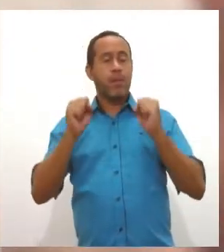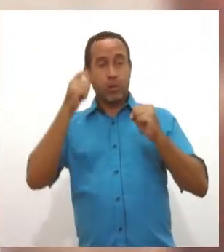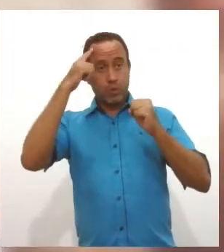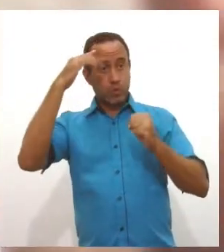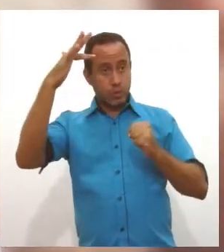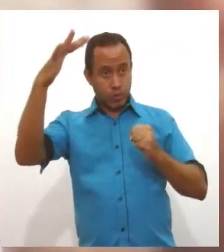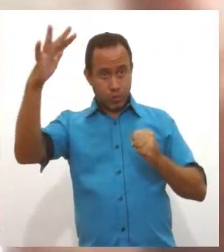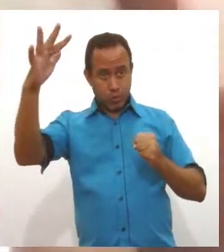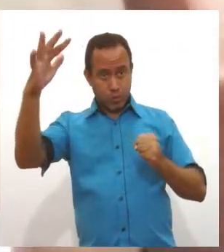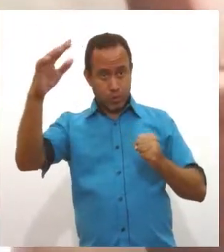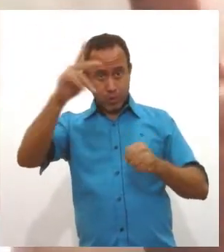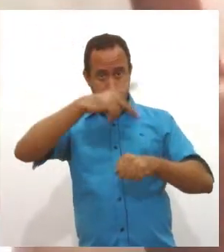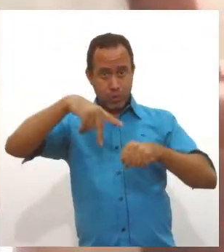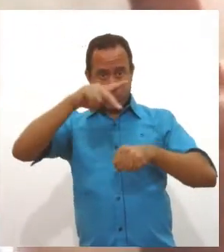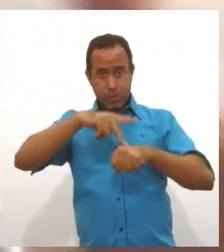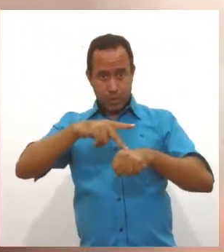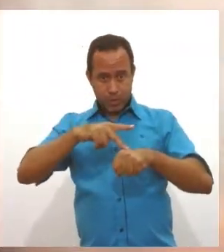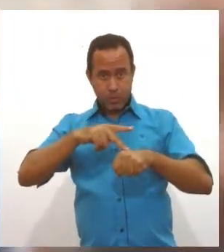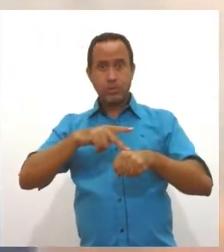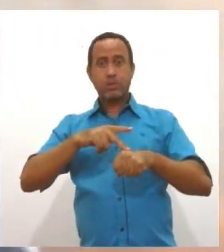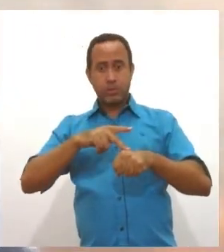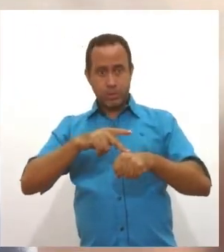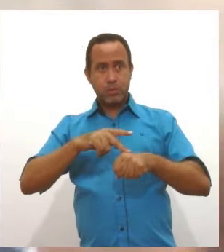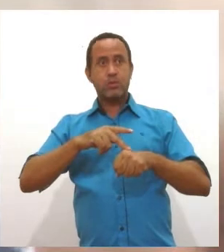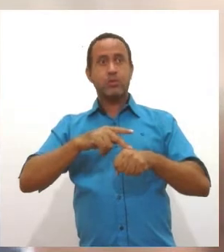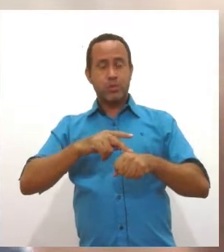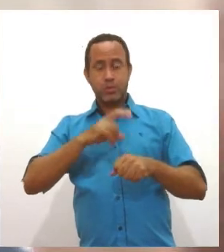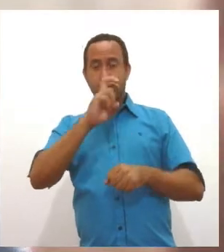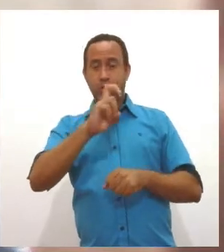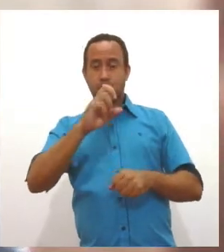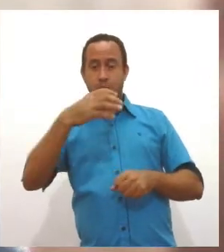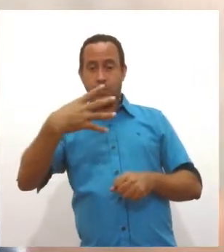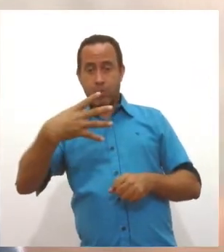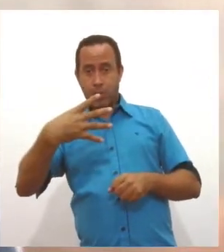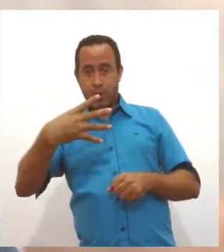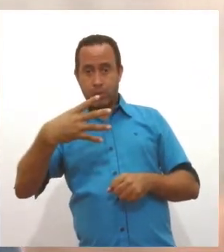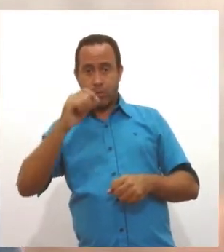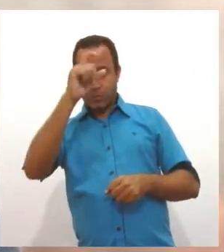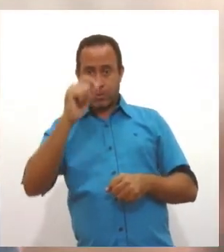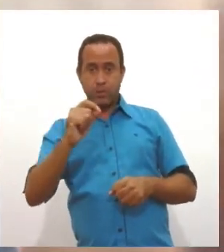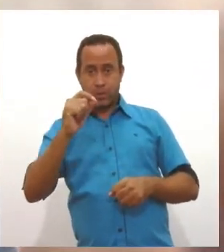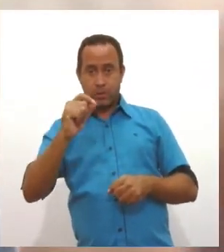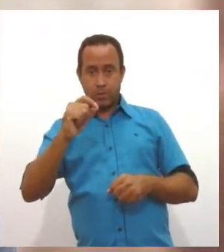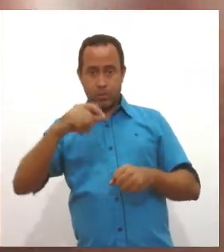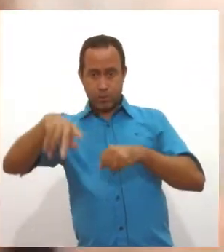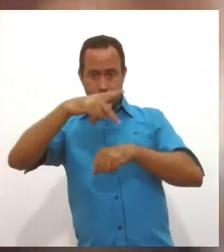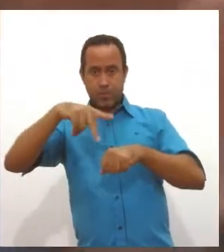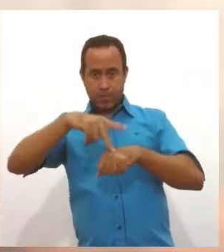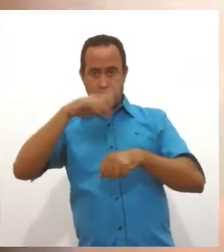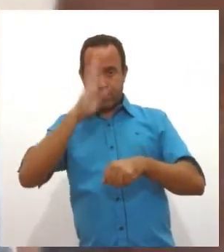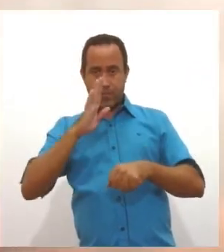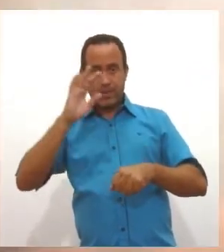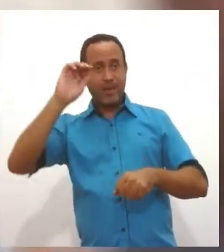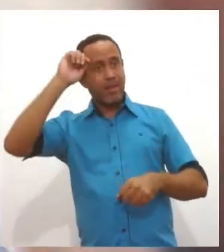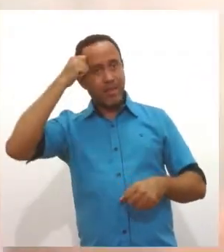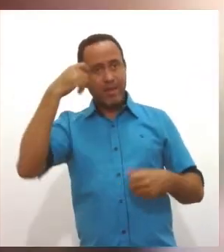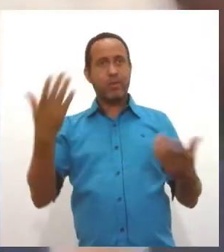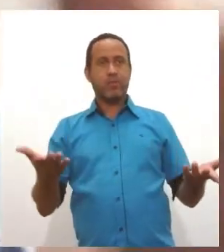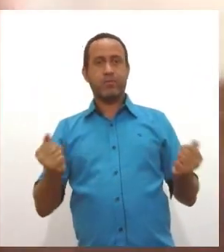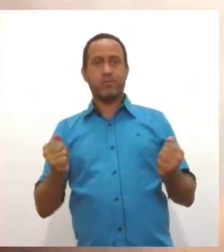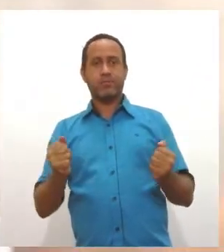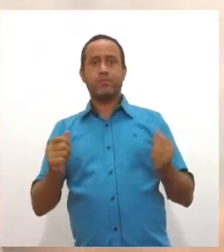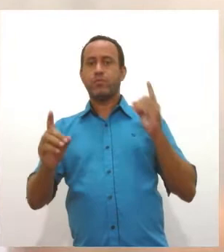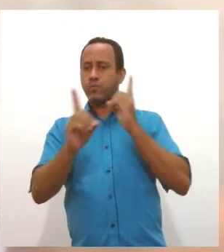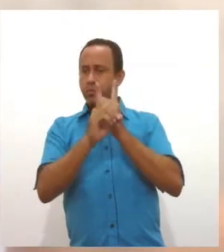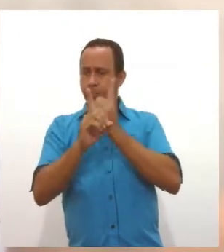presidente do nosso país. Nós somos um país com mais de 54% da população negra e nós pouco nos verificamos no